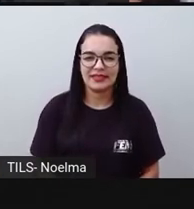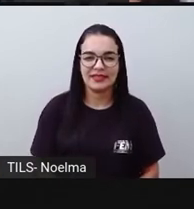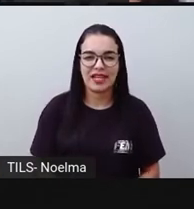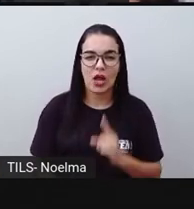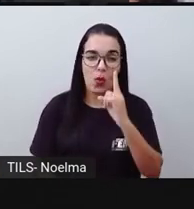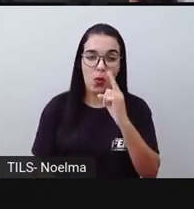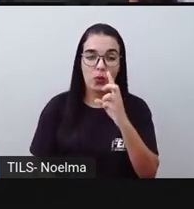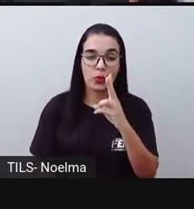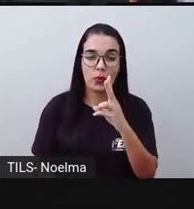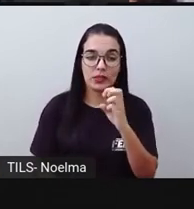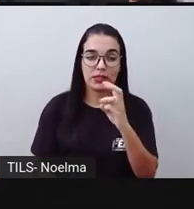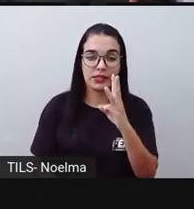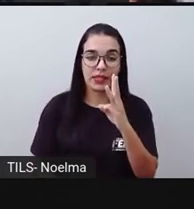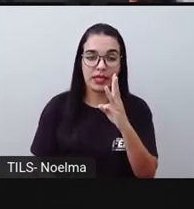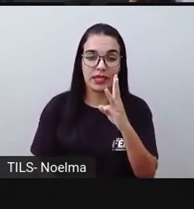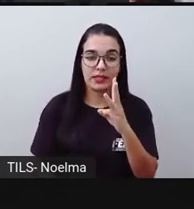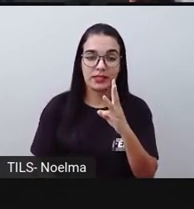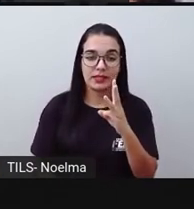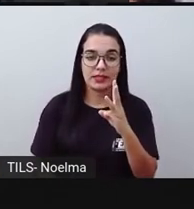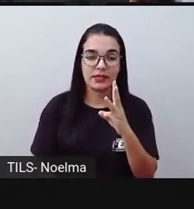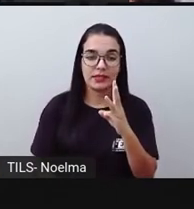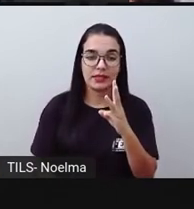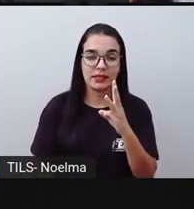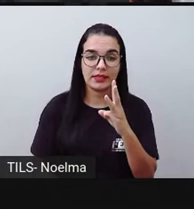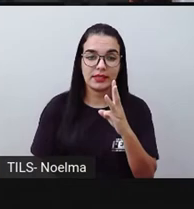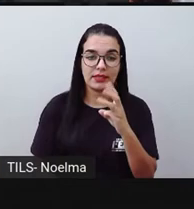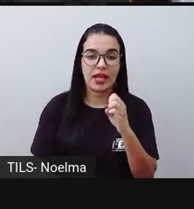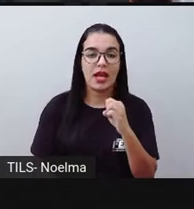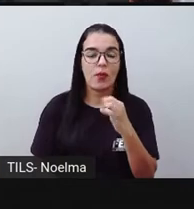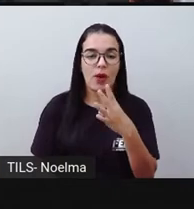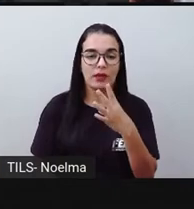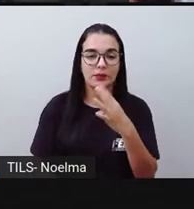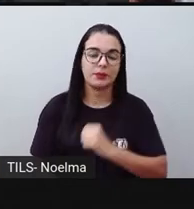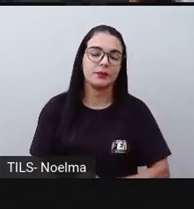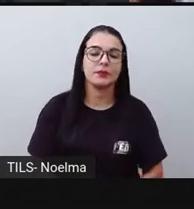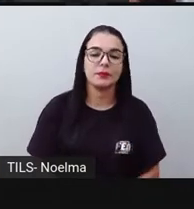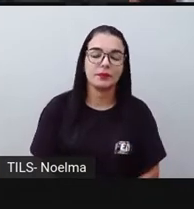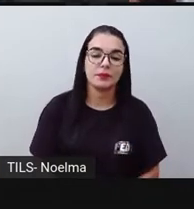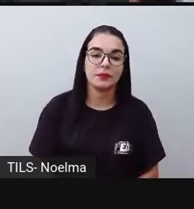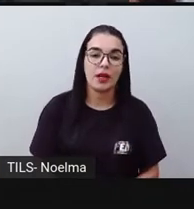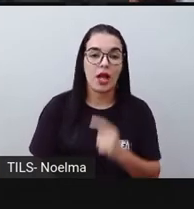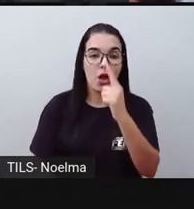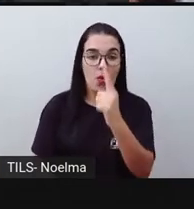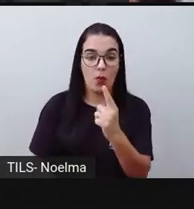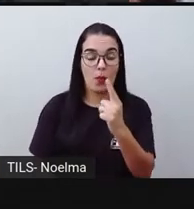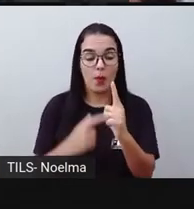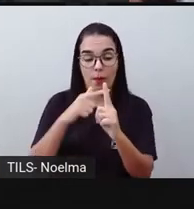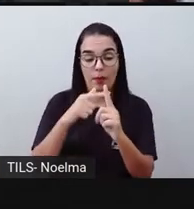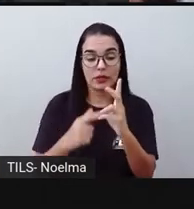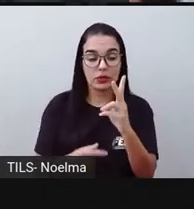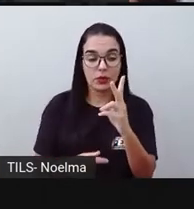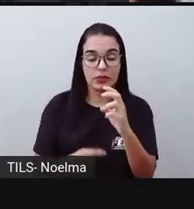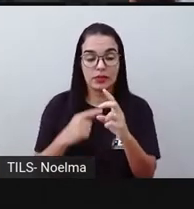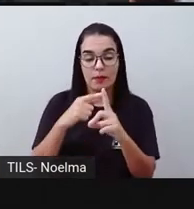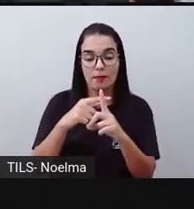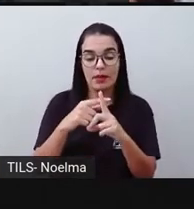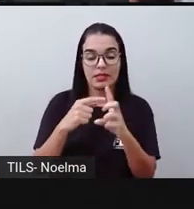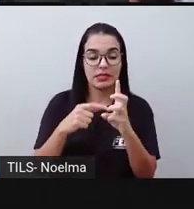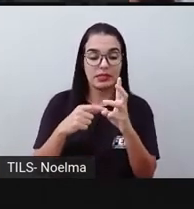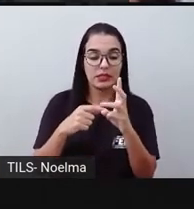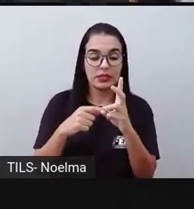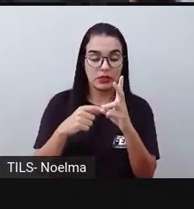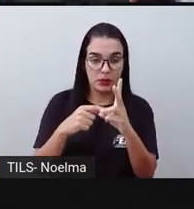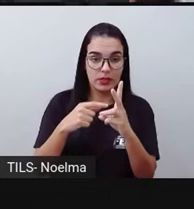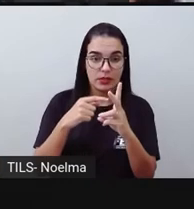Então, ó, 1 mais 2 mais 1, que é igual a 4. Lembrando que eu estou somando aqui, ó, mil mais 2